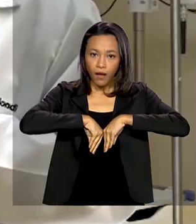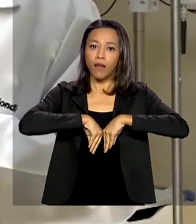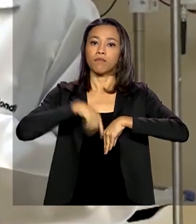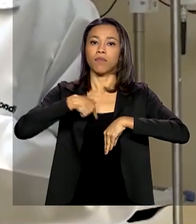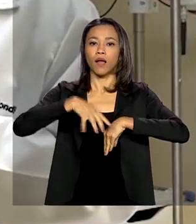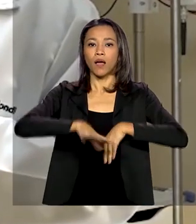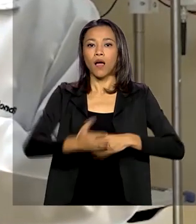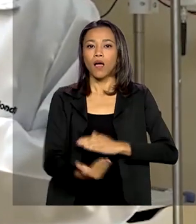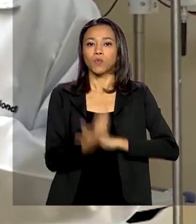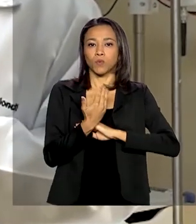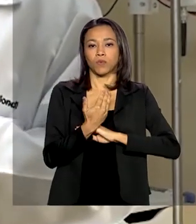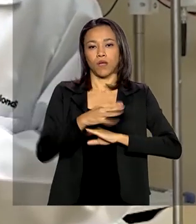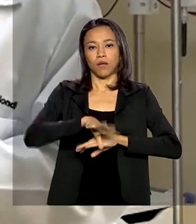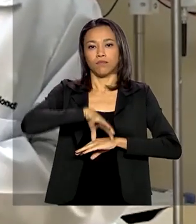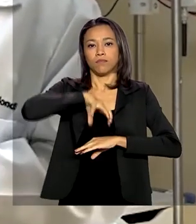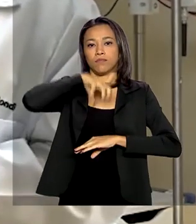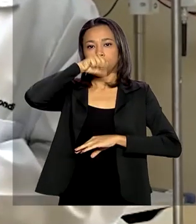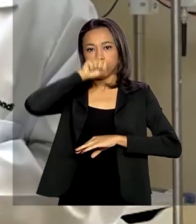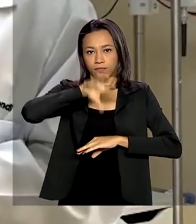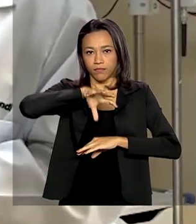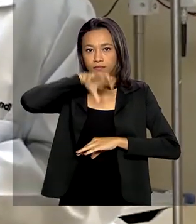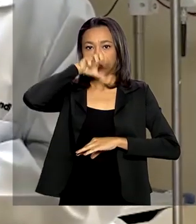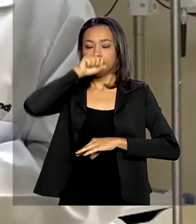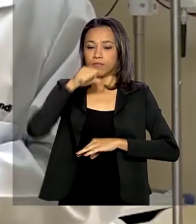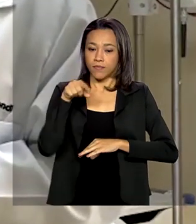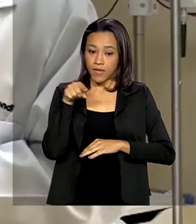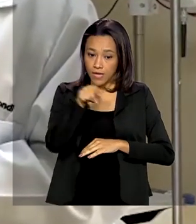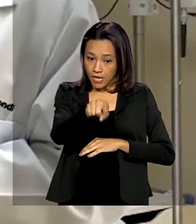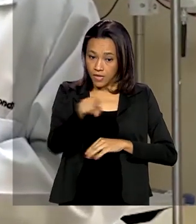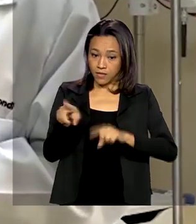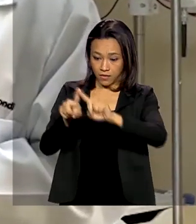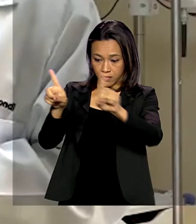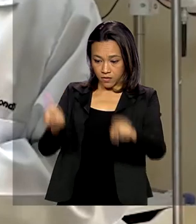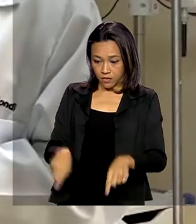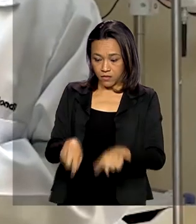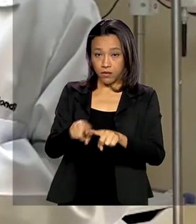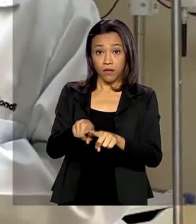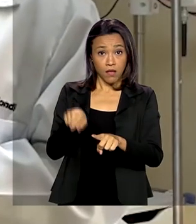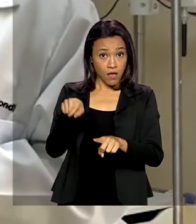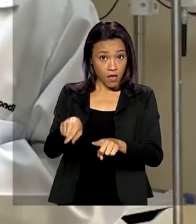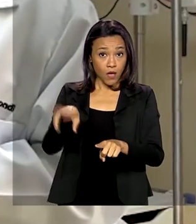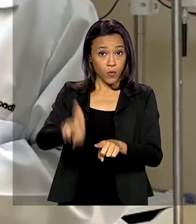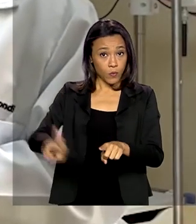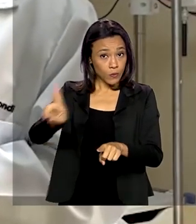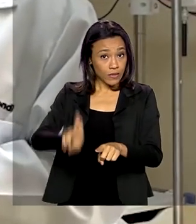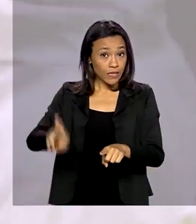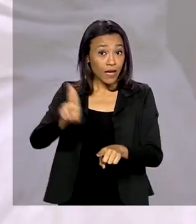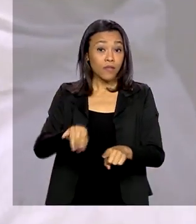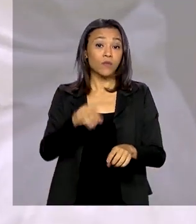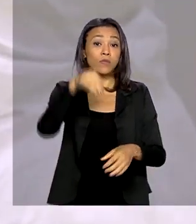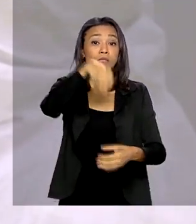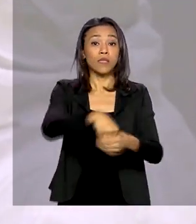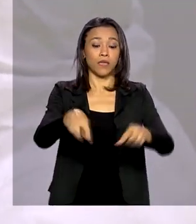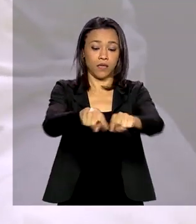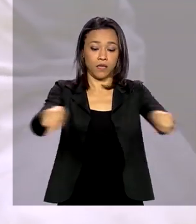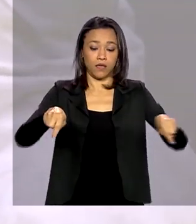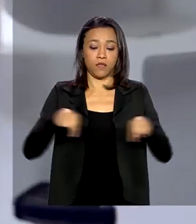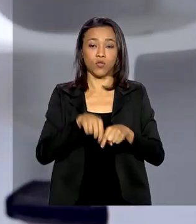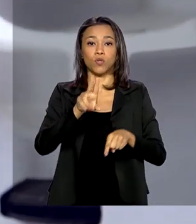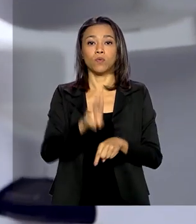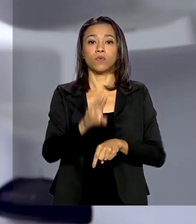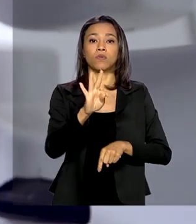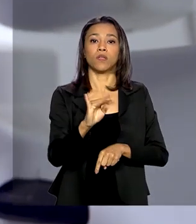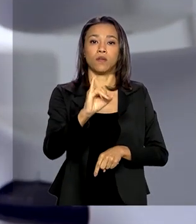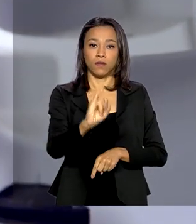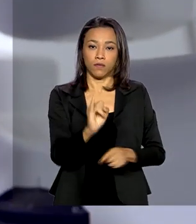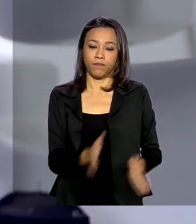oxigenação do corpo. Esses aparelhos são muito frequentes nos leitos de UTI. Laboratórios ligados ao